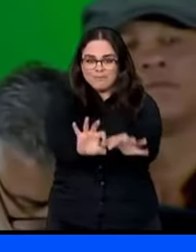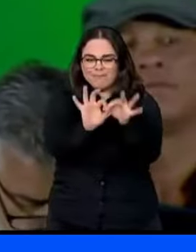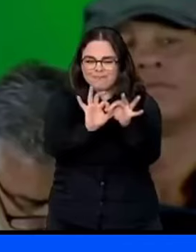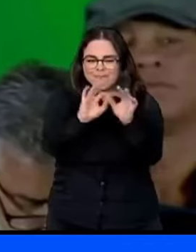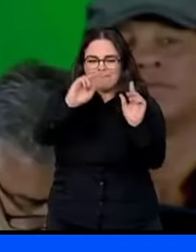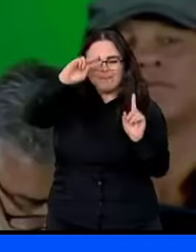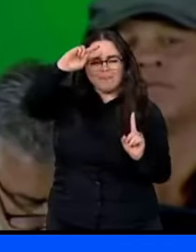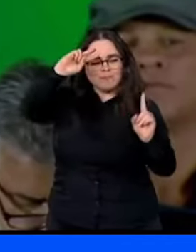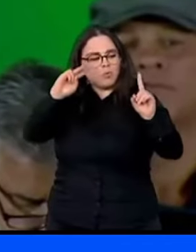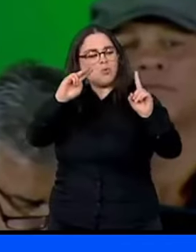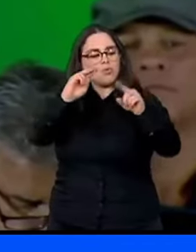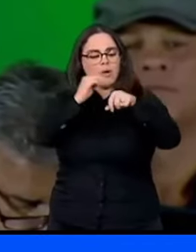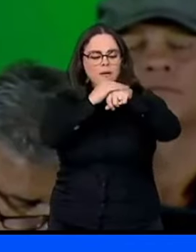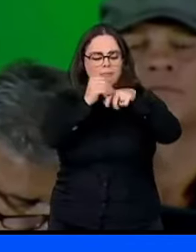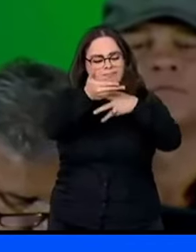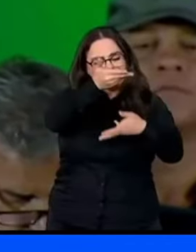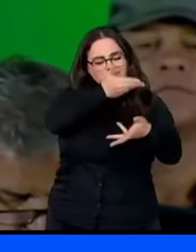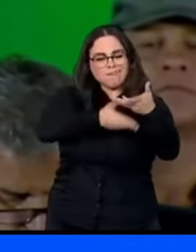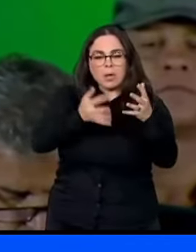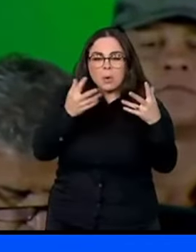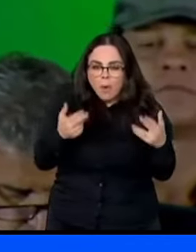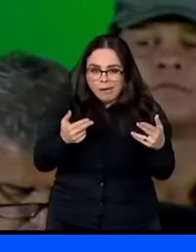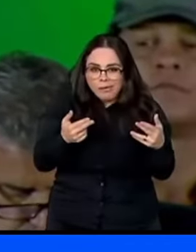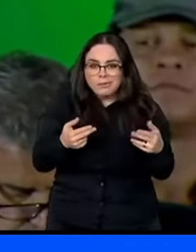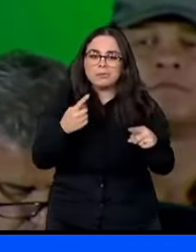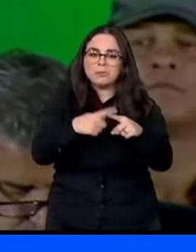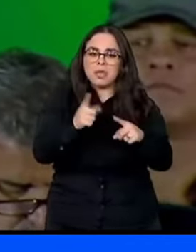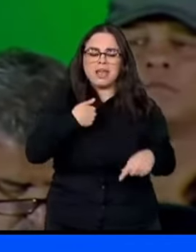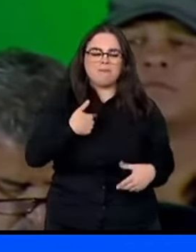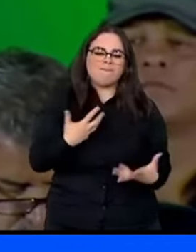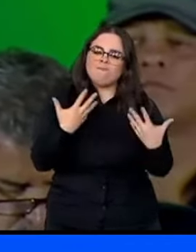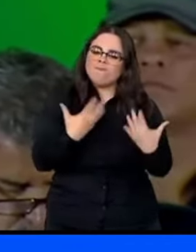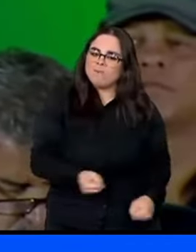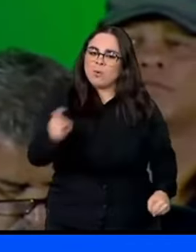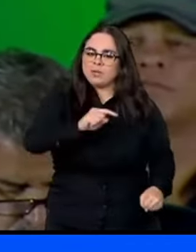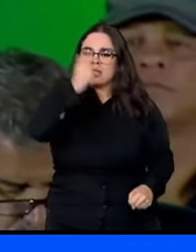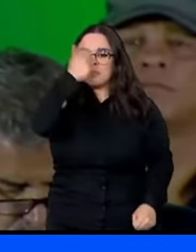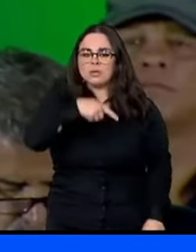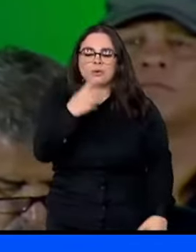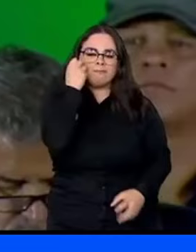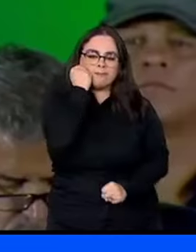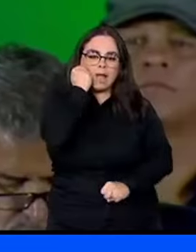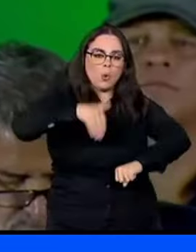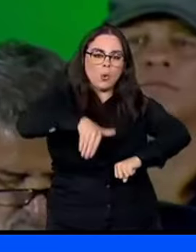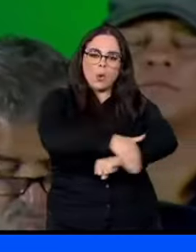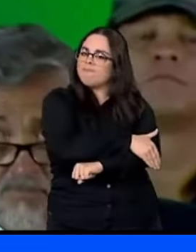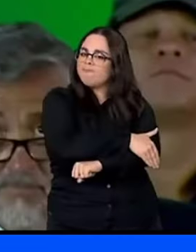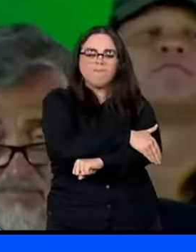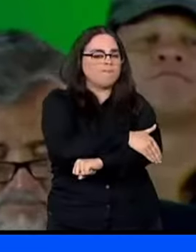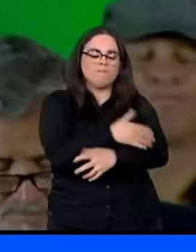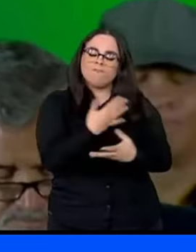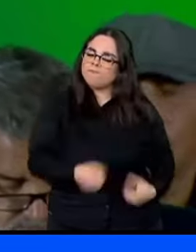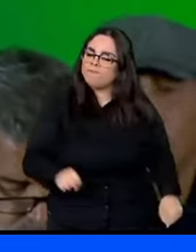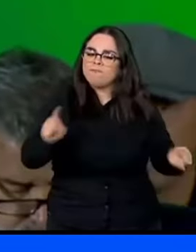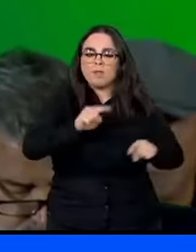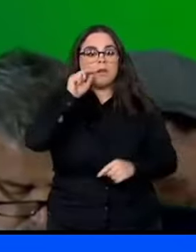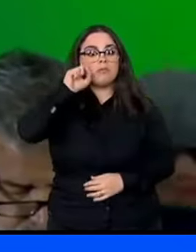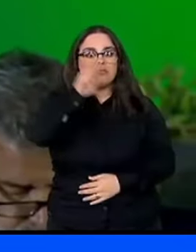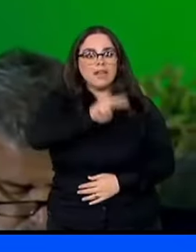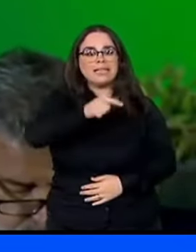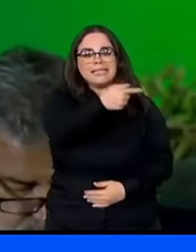jeito carinhoso Que a gente tem que olhar Porque eu não me conformo De ver gente dormindo na rua Eu não me conformo De ver